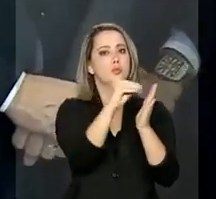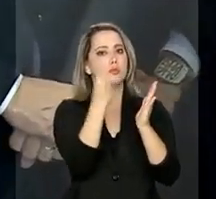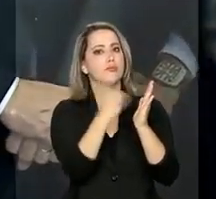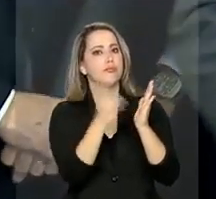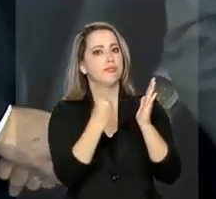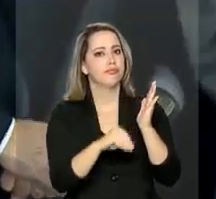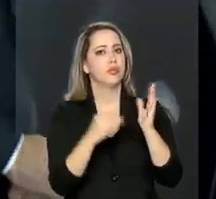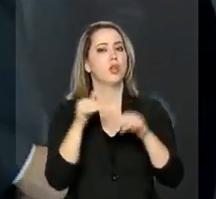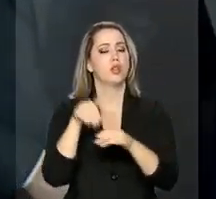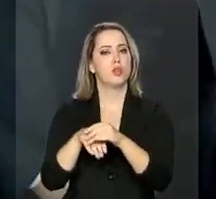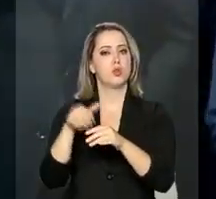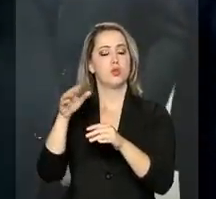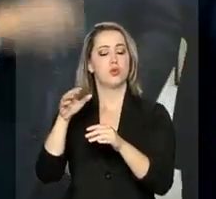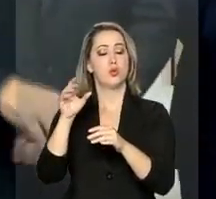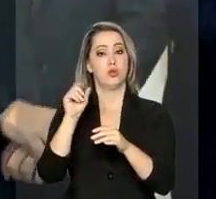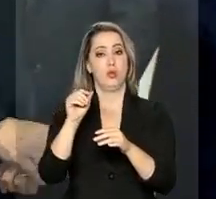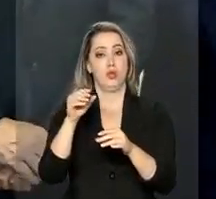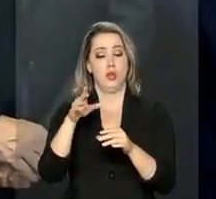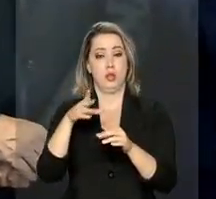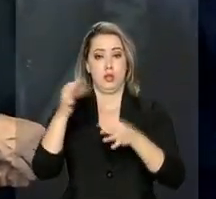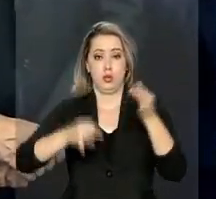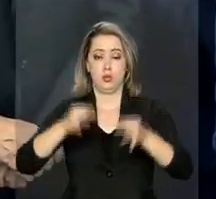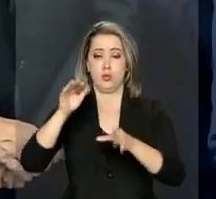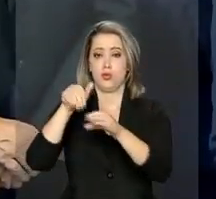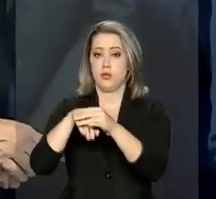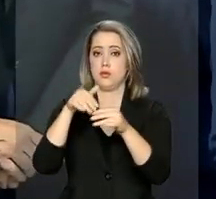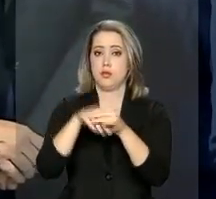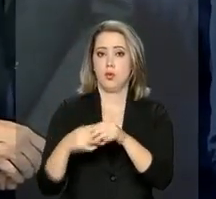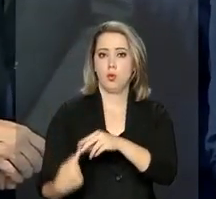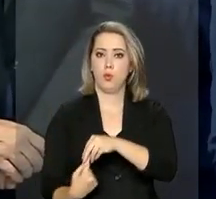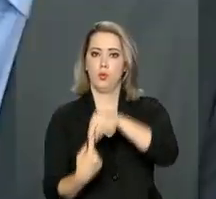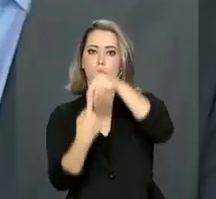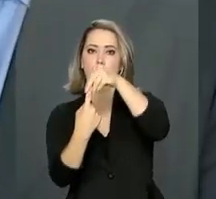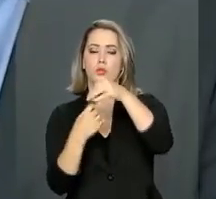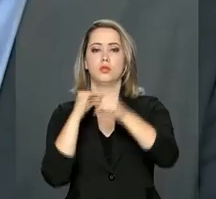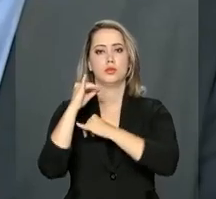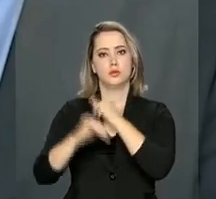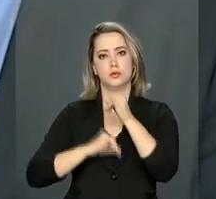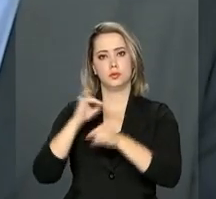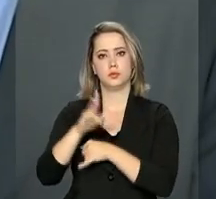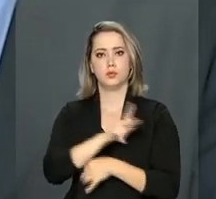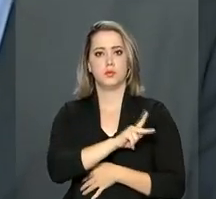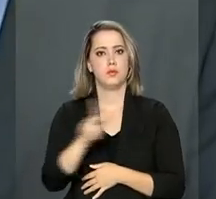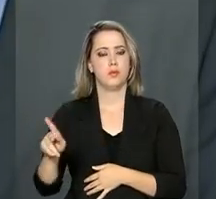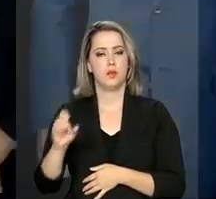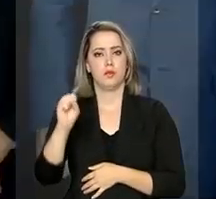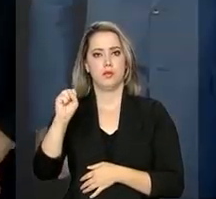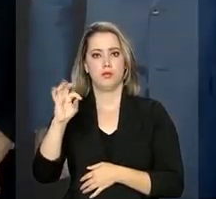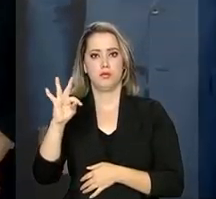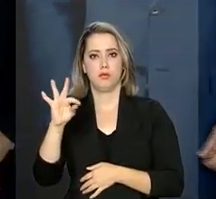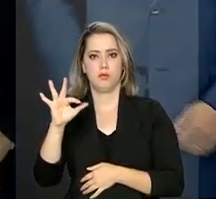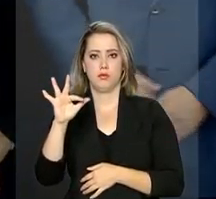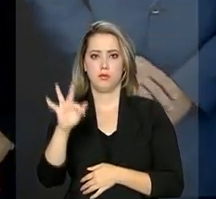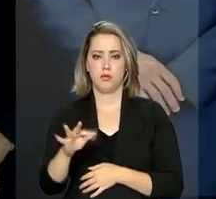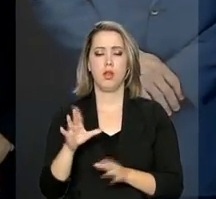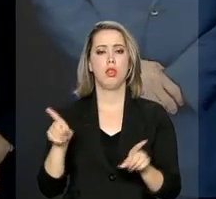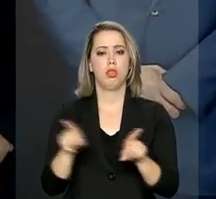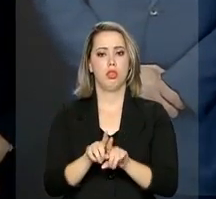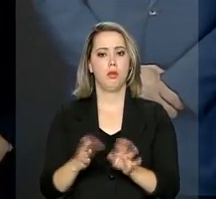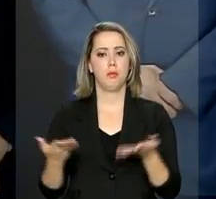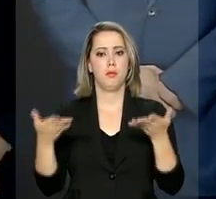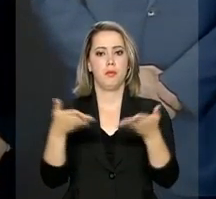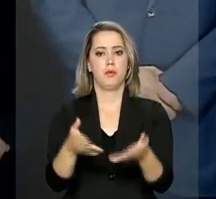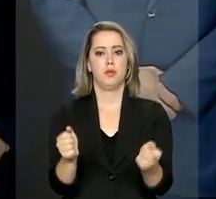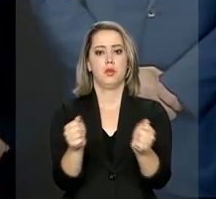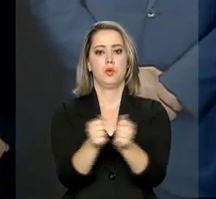Eleitoral vão ser usados para unificar as informações. O presidente do Superior Tribunal Eleitoral, Gilmar Mendes, também participou do